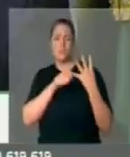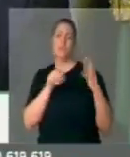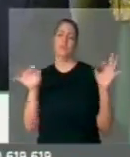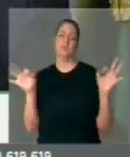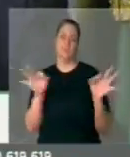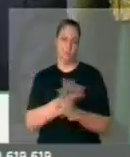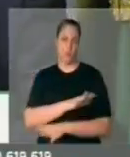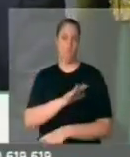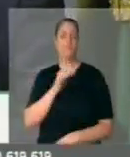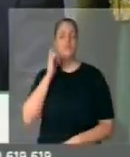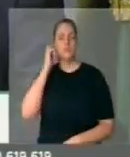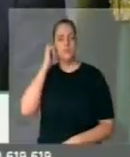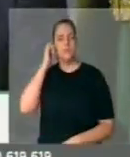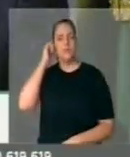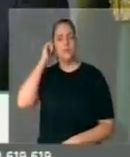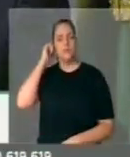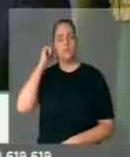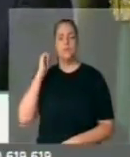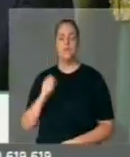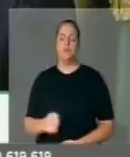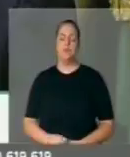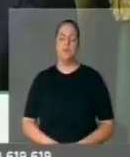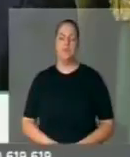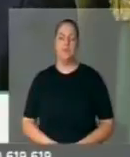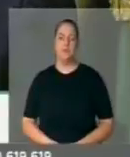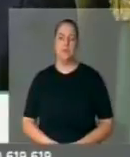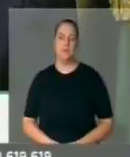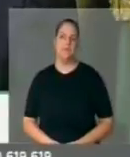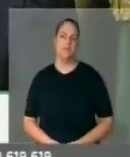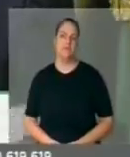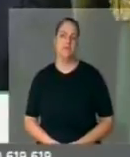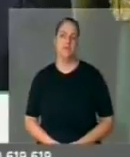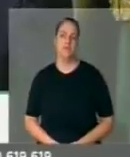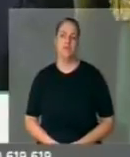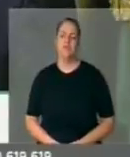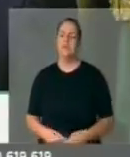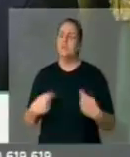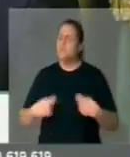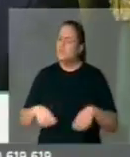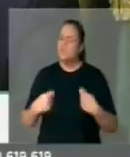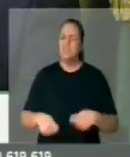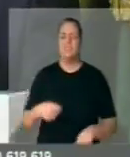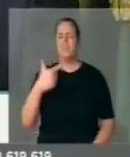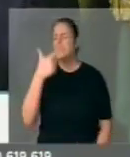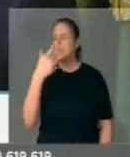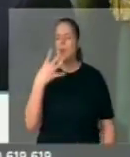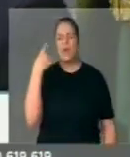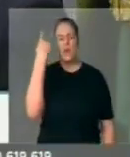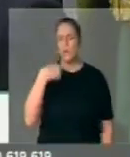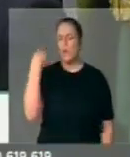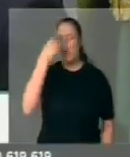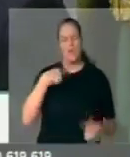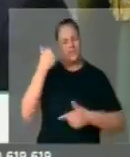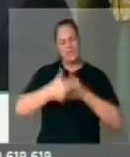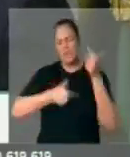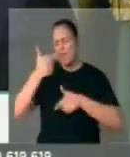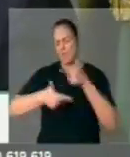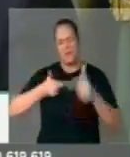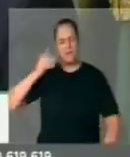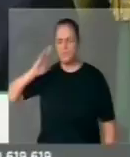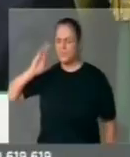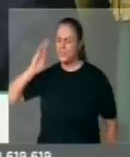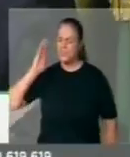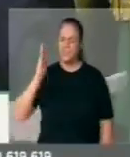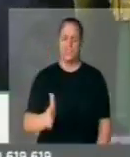essa equipe, essa empresa que venceu essa obra, que trabalhe 24 horas por dia, inclusive no sábado e no domingo,